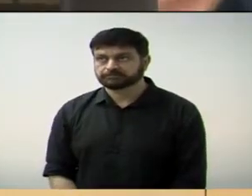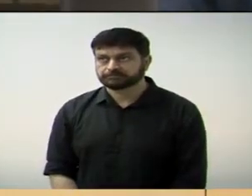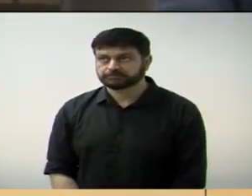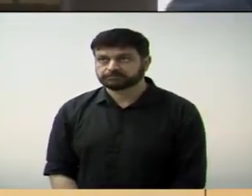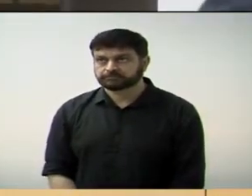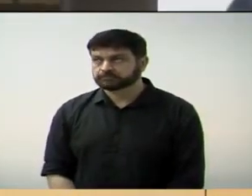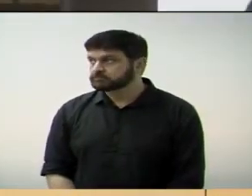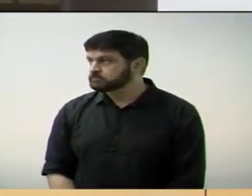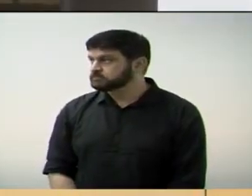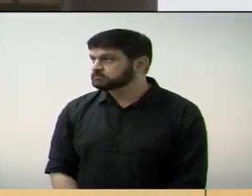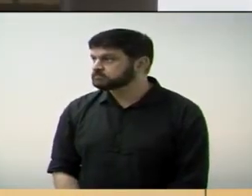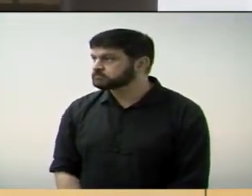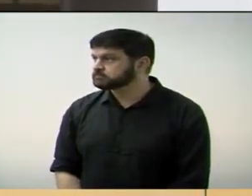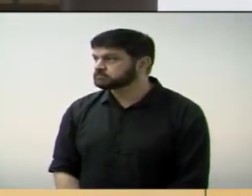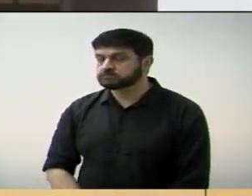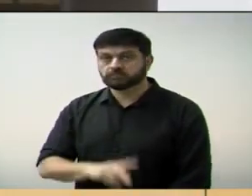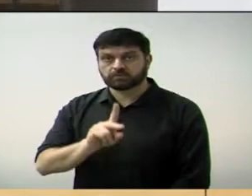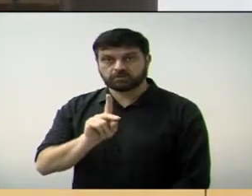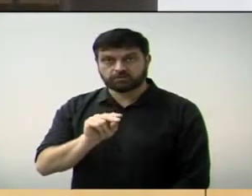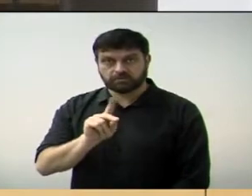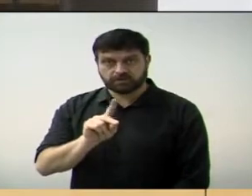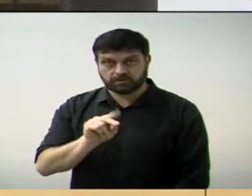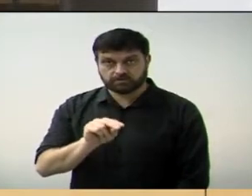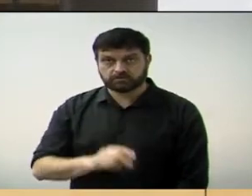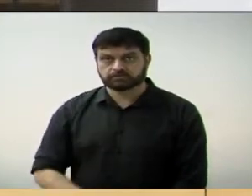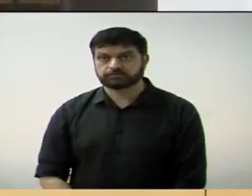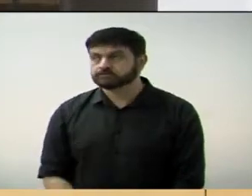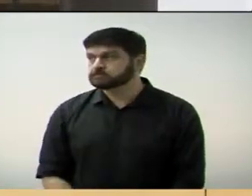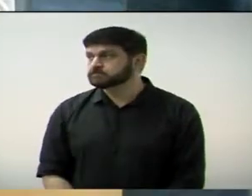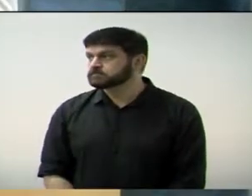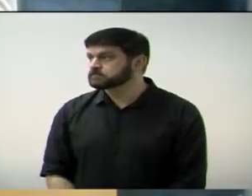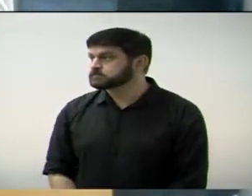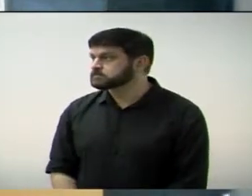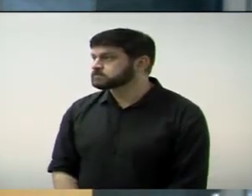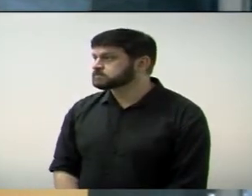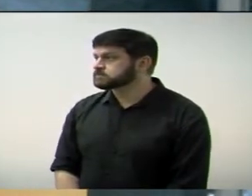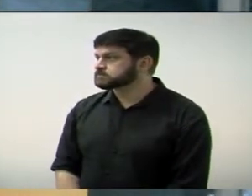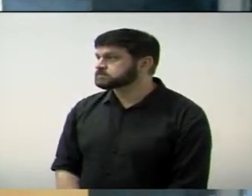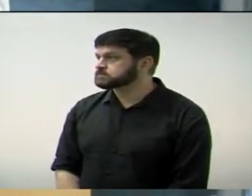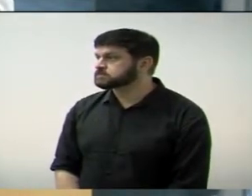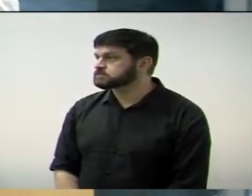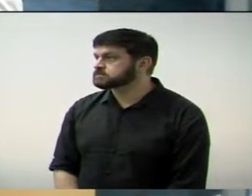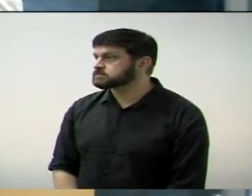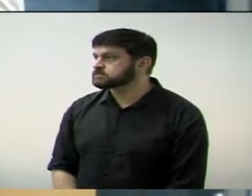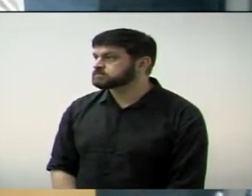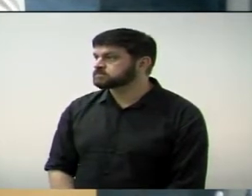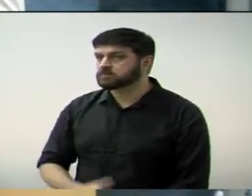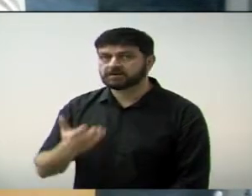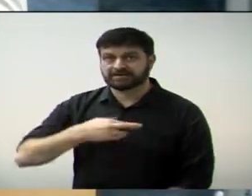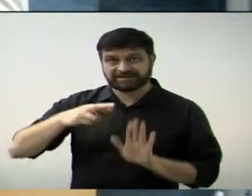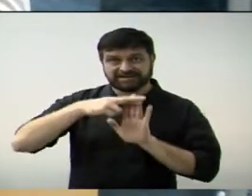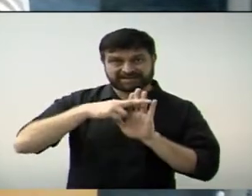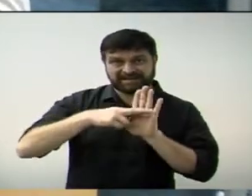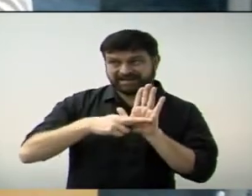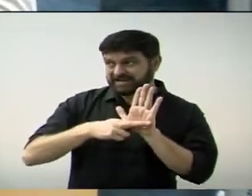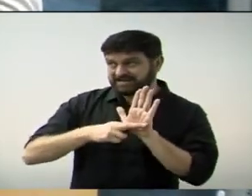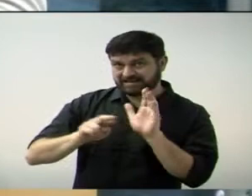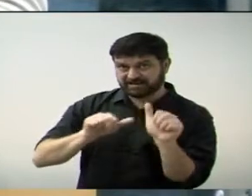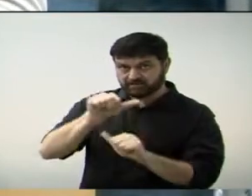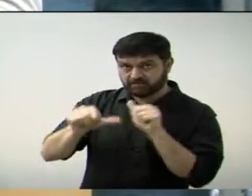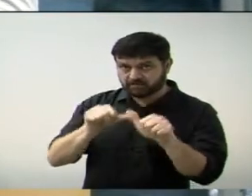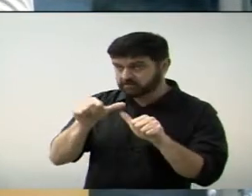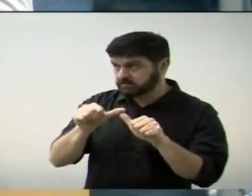Com a palavra o vereador Kiko Miskiati. Zé, vou só quebrar o protocolo um pouquinho aqui.